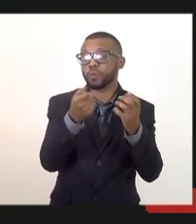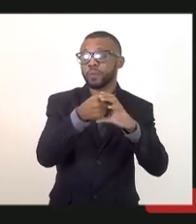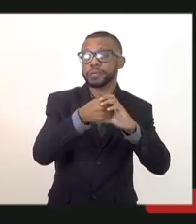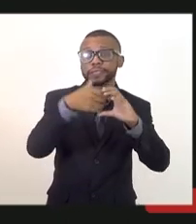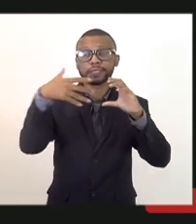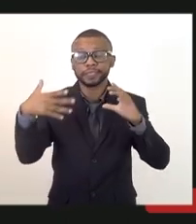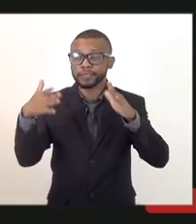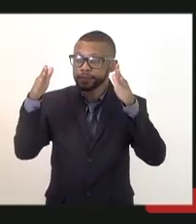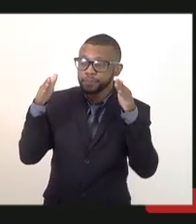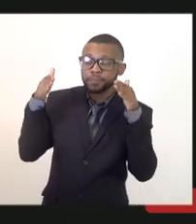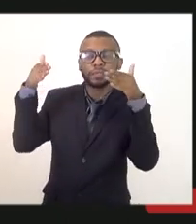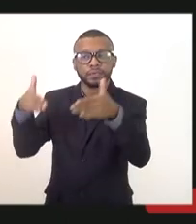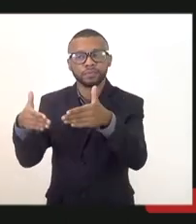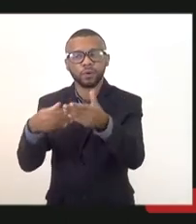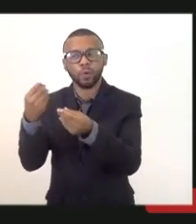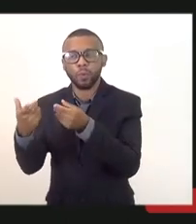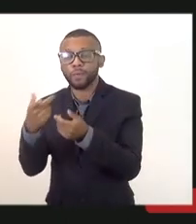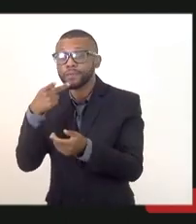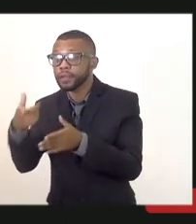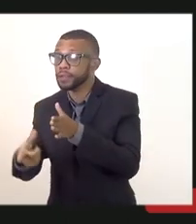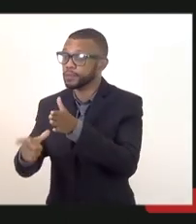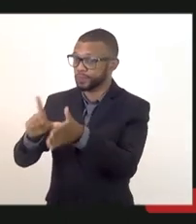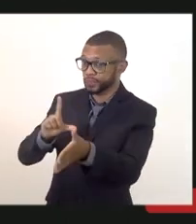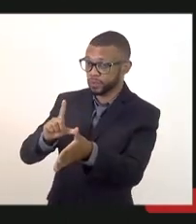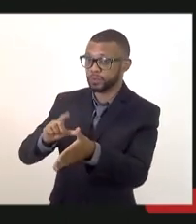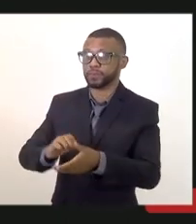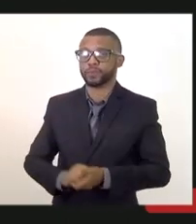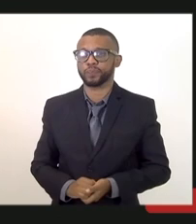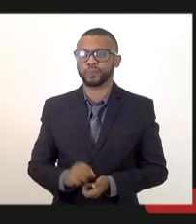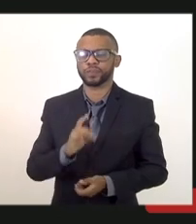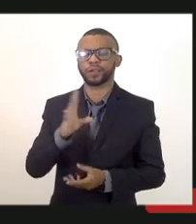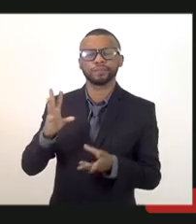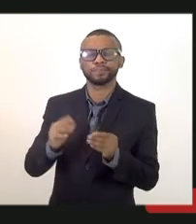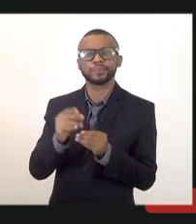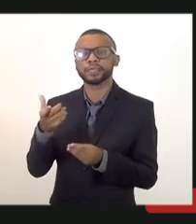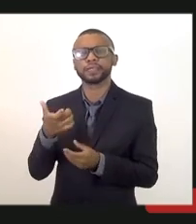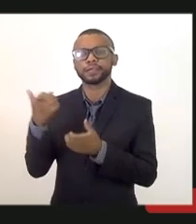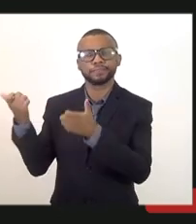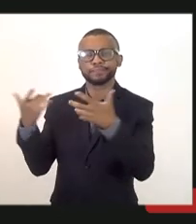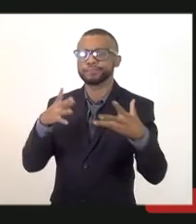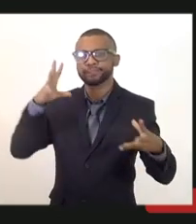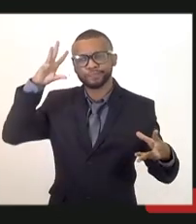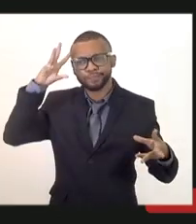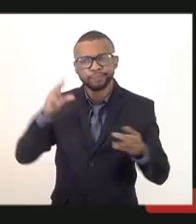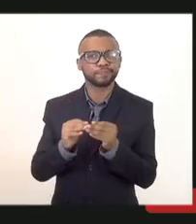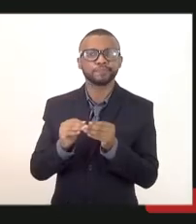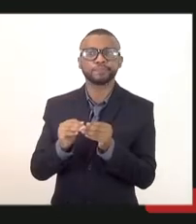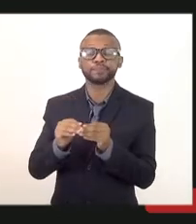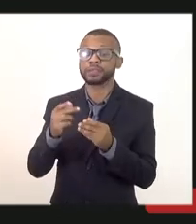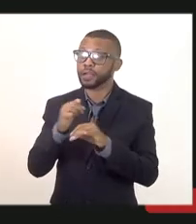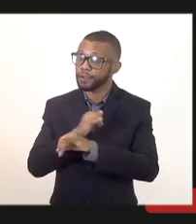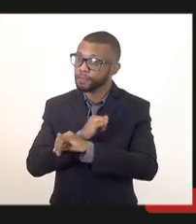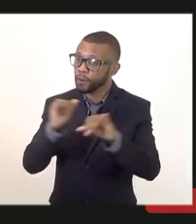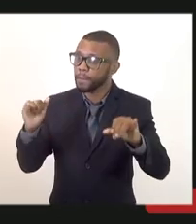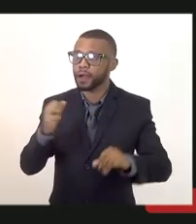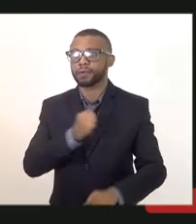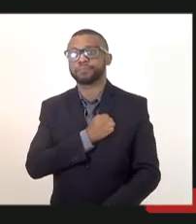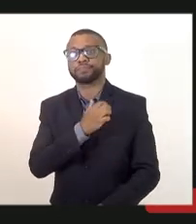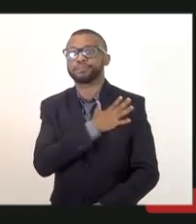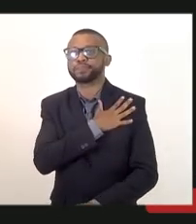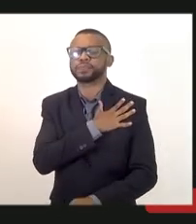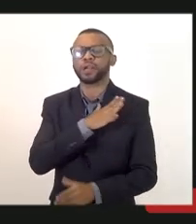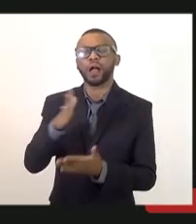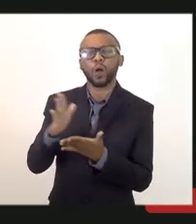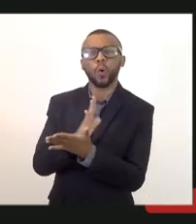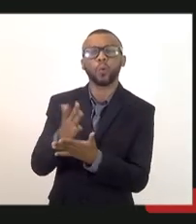anteriormente e é só isso que eu queria ressalvar e informar para o coronel eu recebi alguma mensagem de alguns cabos de